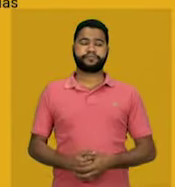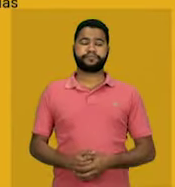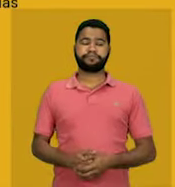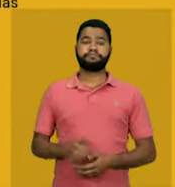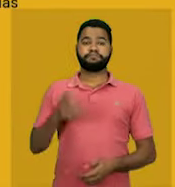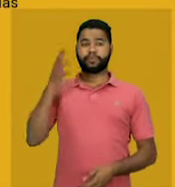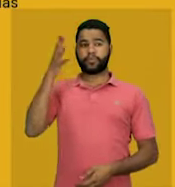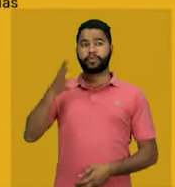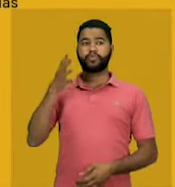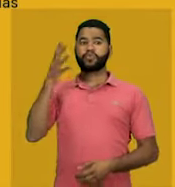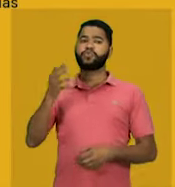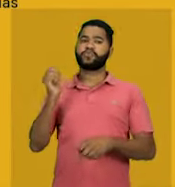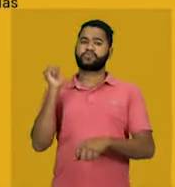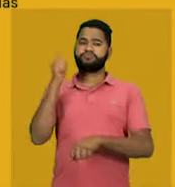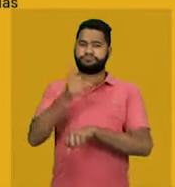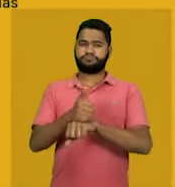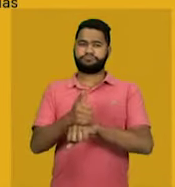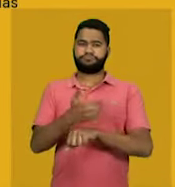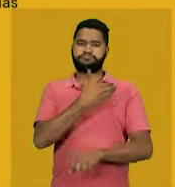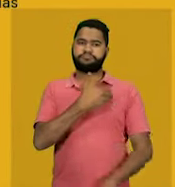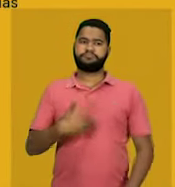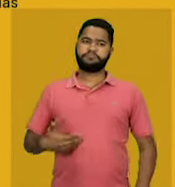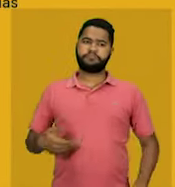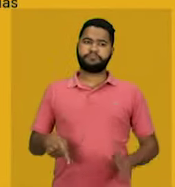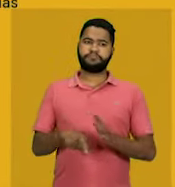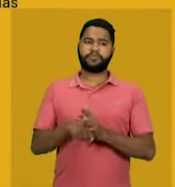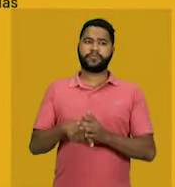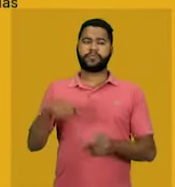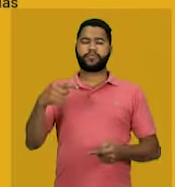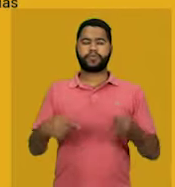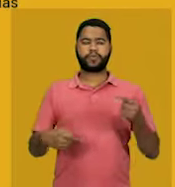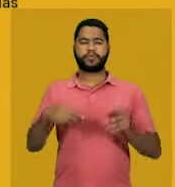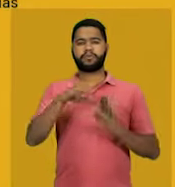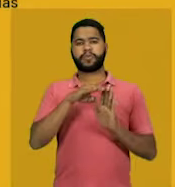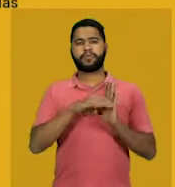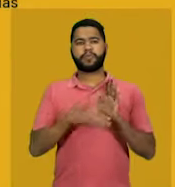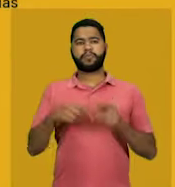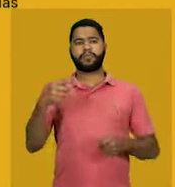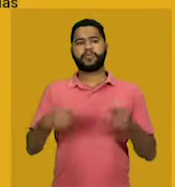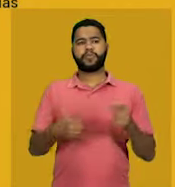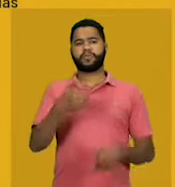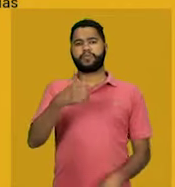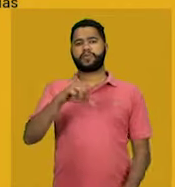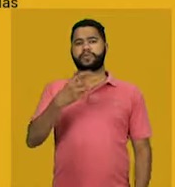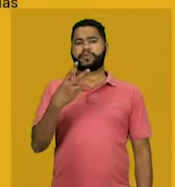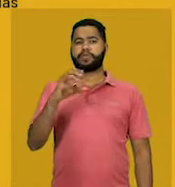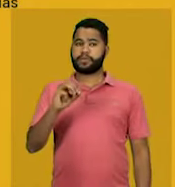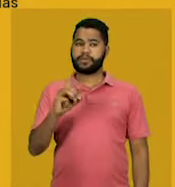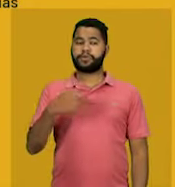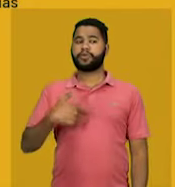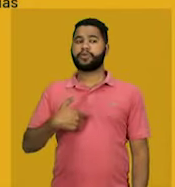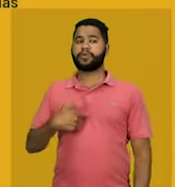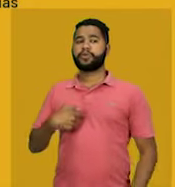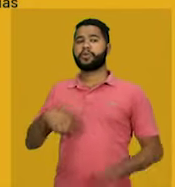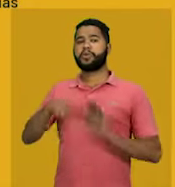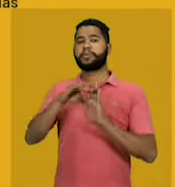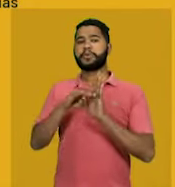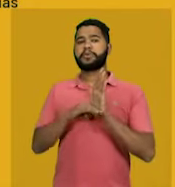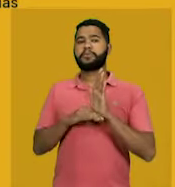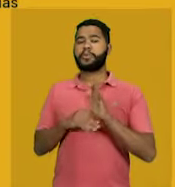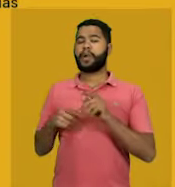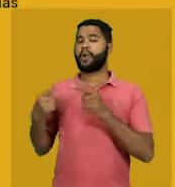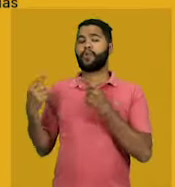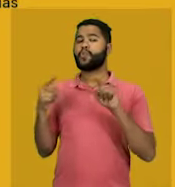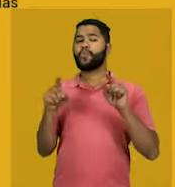discurso de posse como forma de legitimar o regime político implantado em 1930, Getúlio Vargas estabelece uma crítica